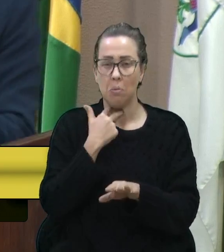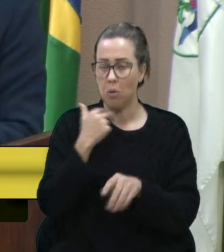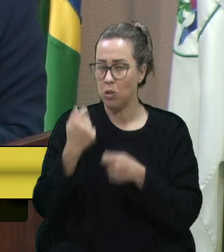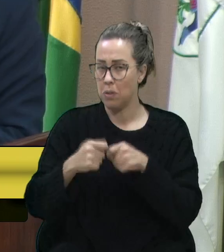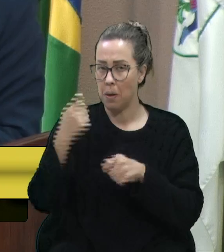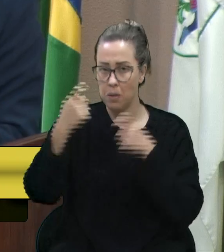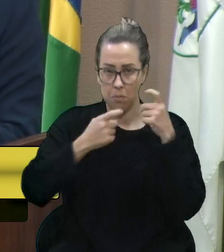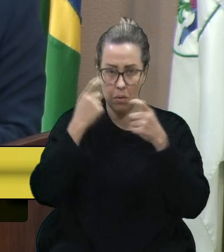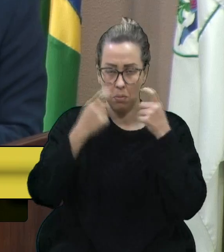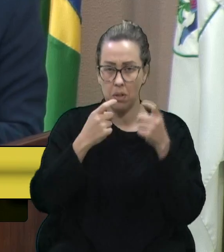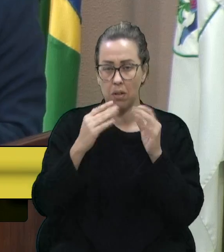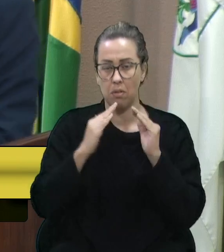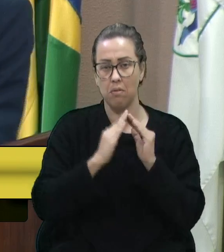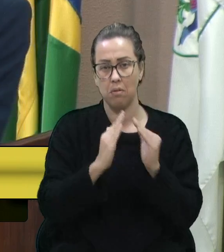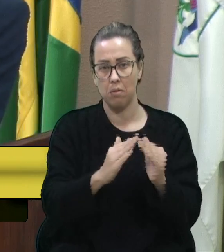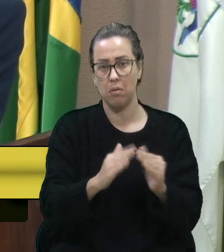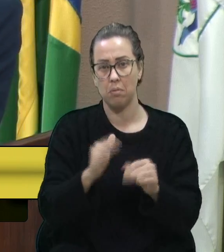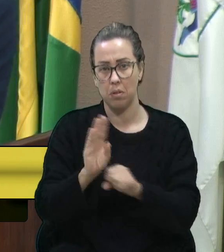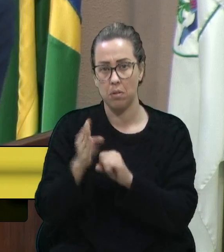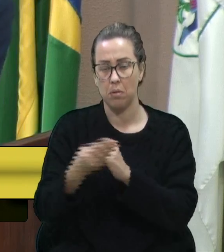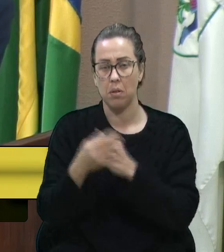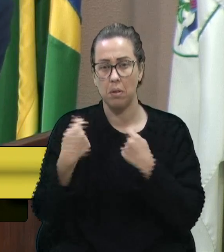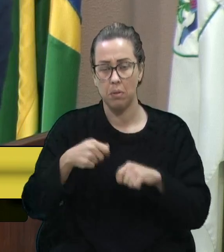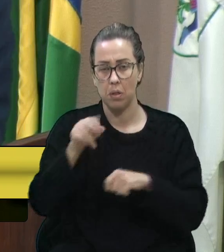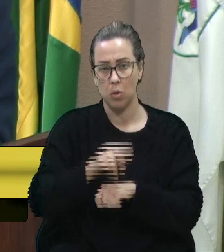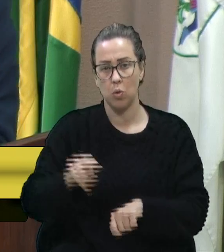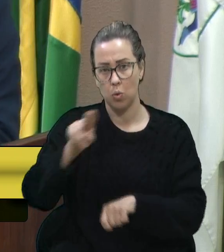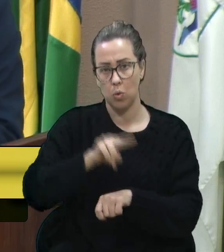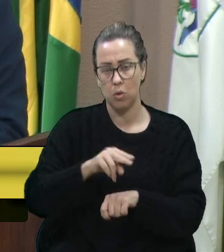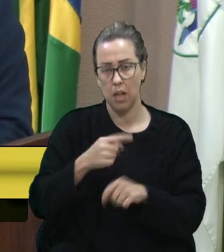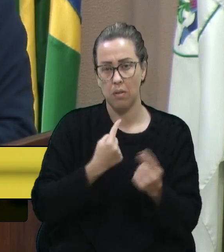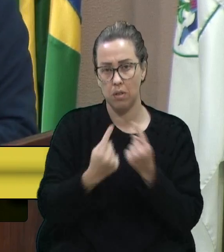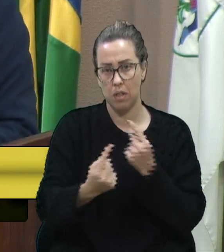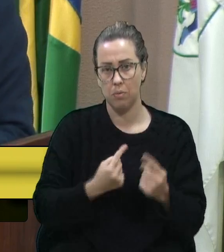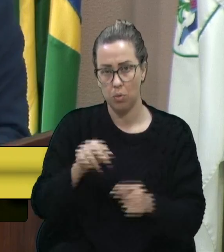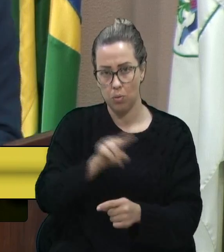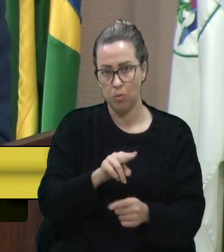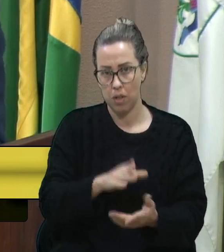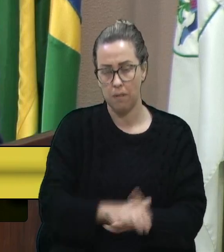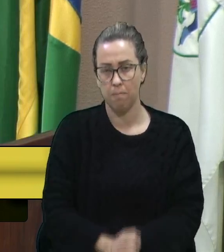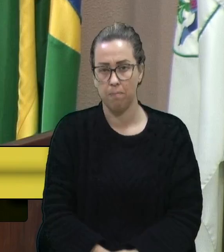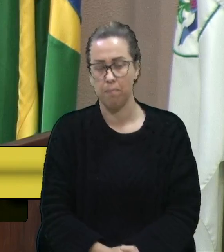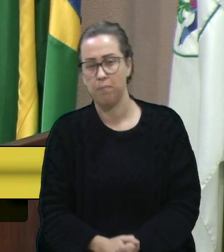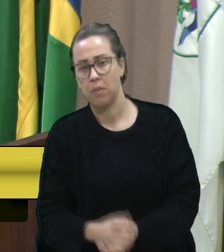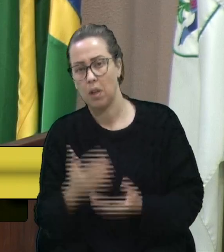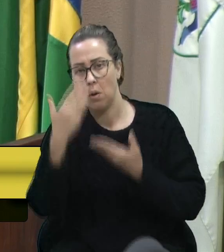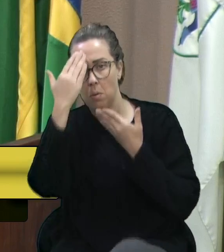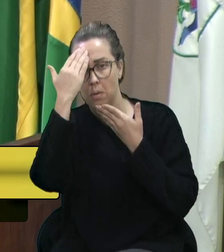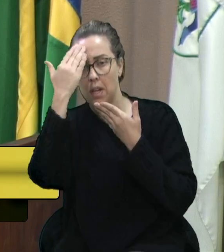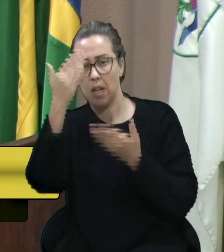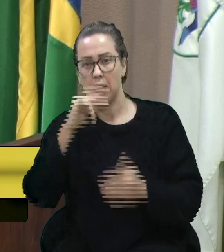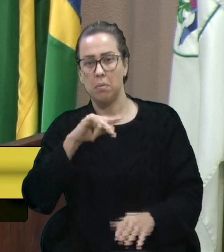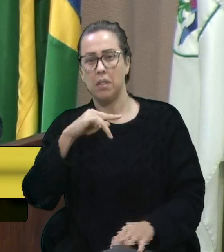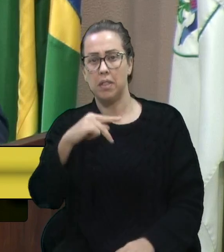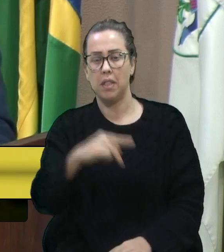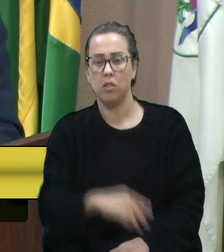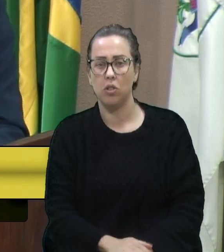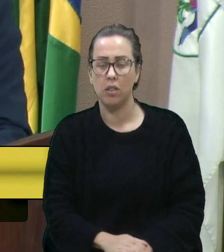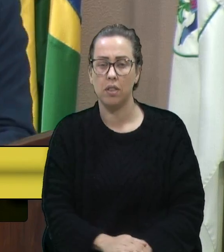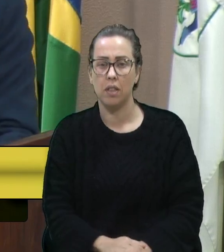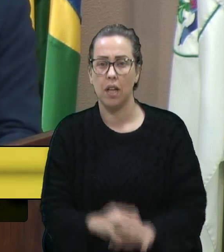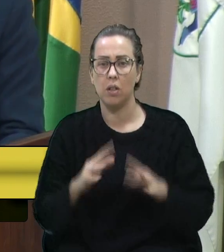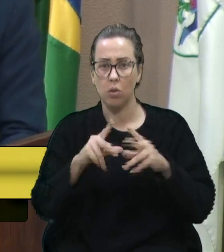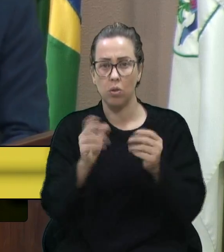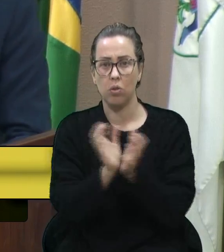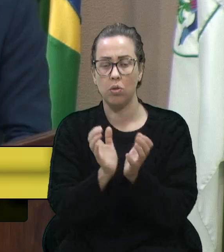nossos moradores ali, que também tem que fazer e utilizar, que é um direito àquela passagem. Então, meu muito obrigado, presidente, demais colegas